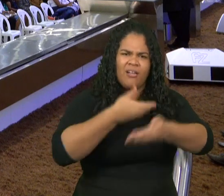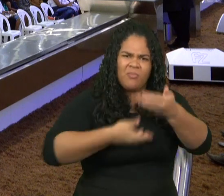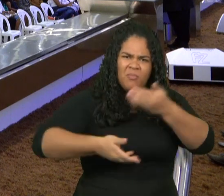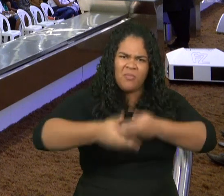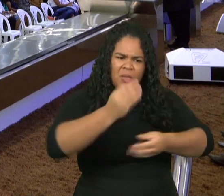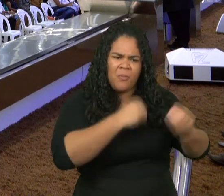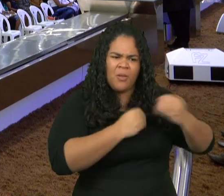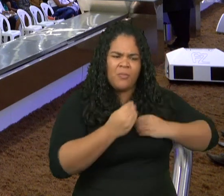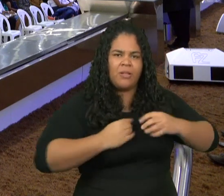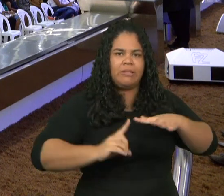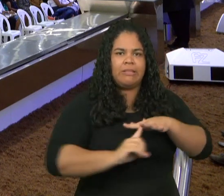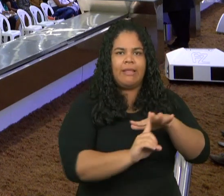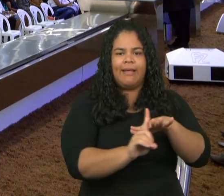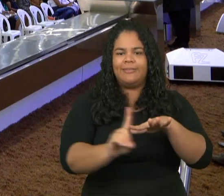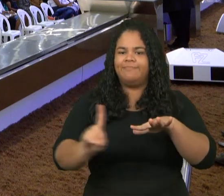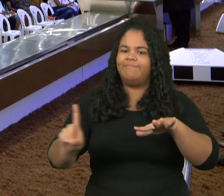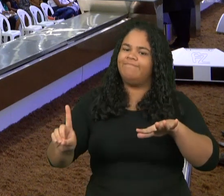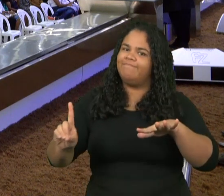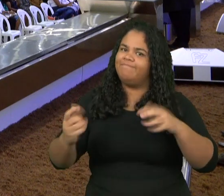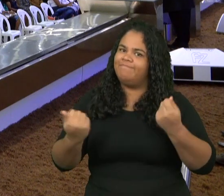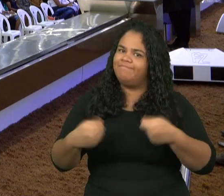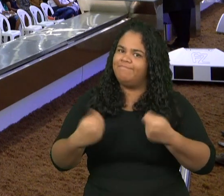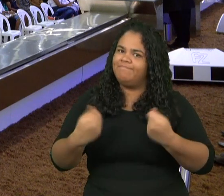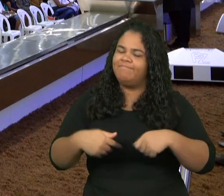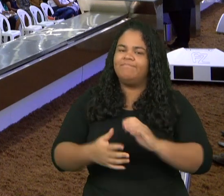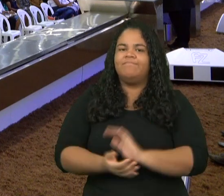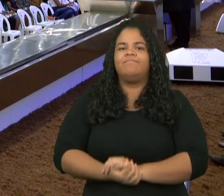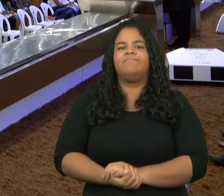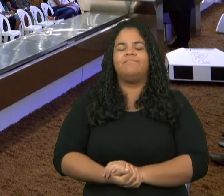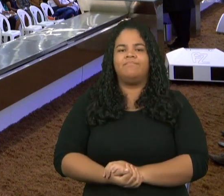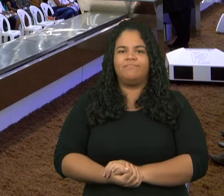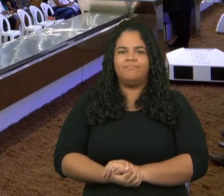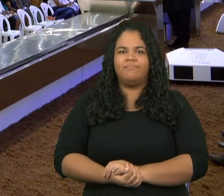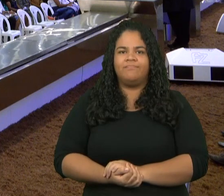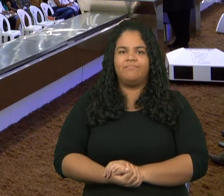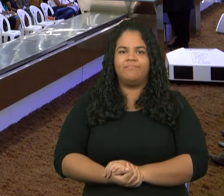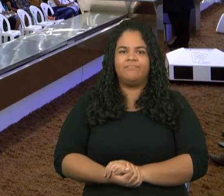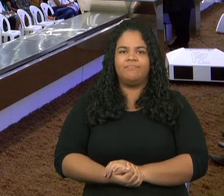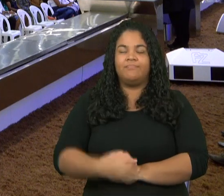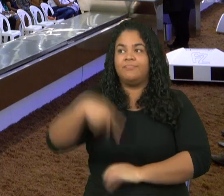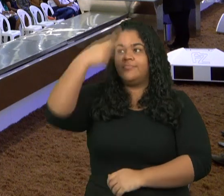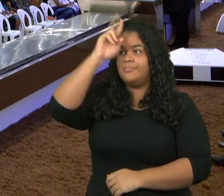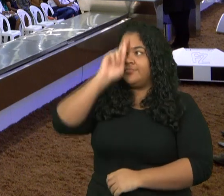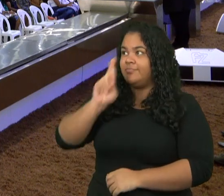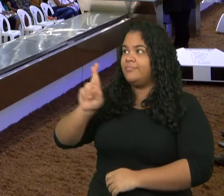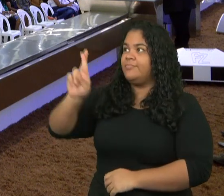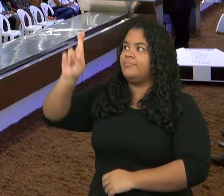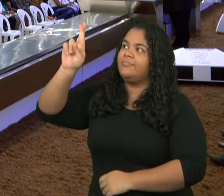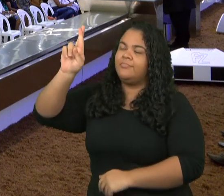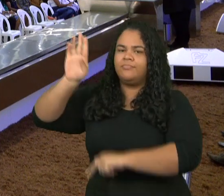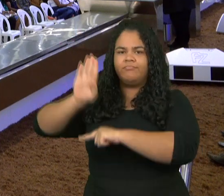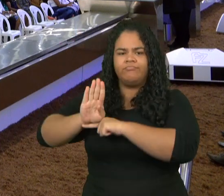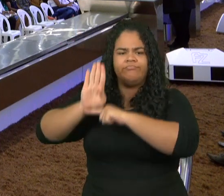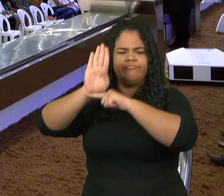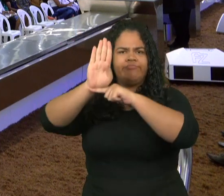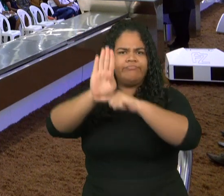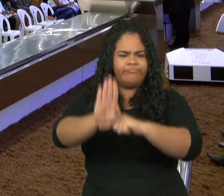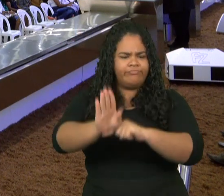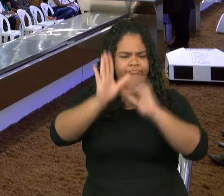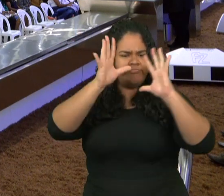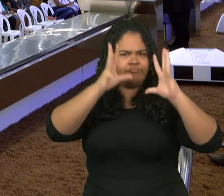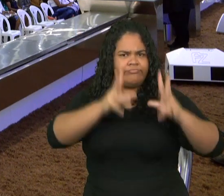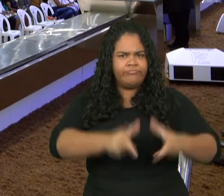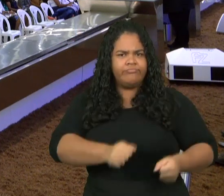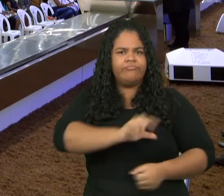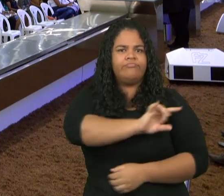apartai vos diz o Senhor e não toqueis nada imundo e eu vós e eu serei para